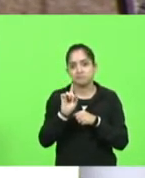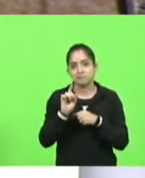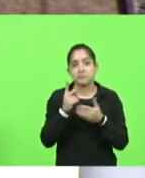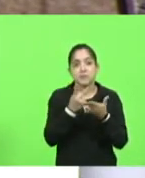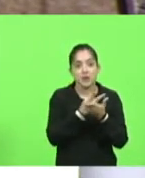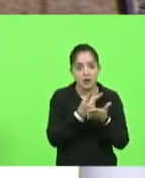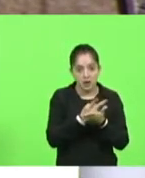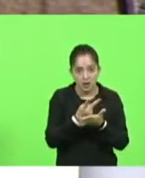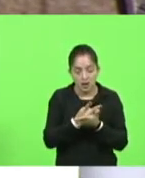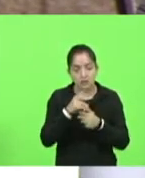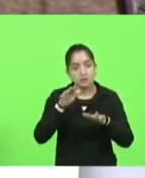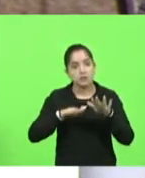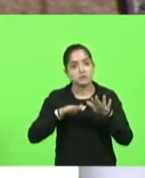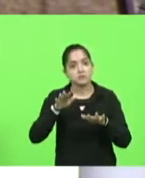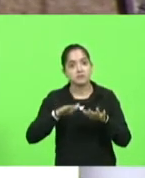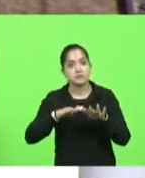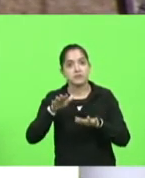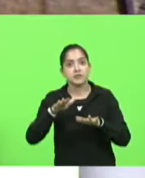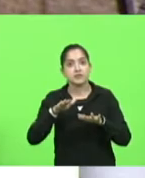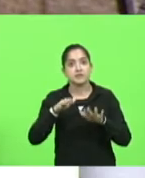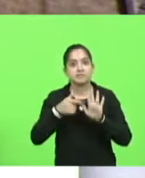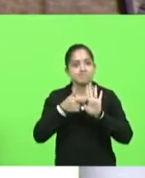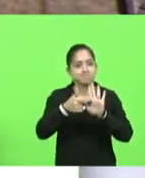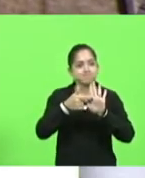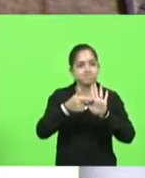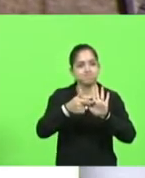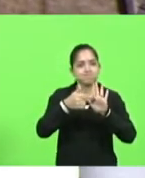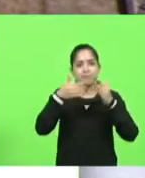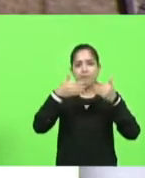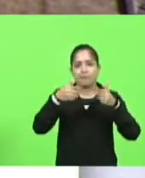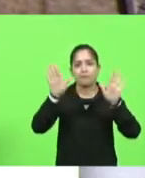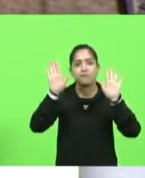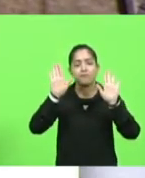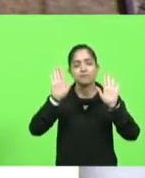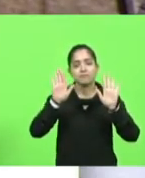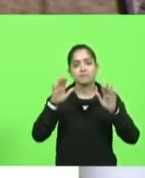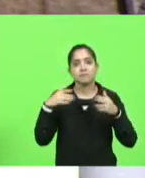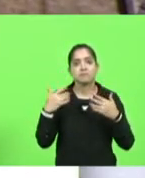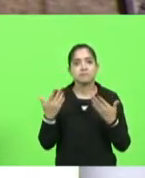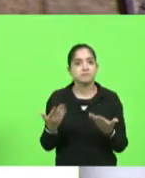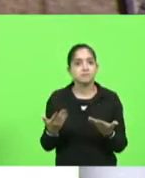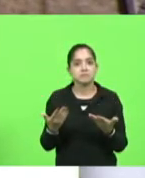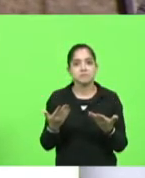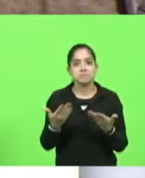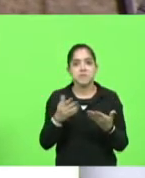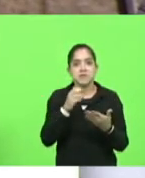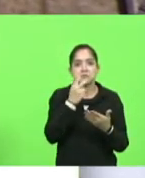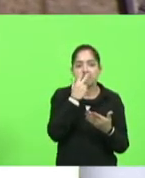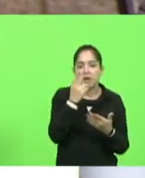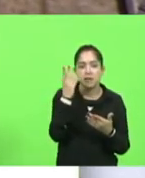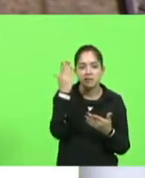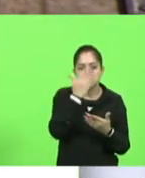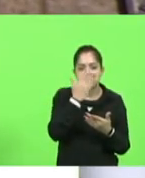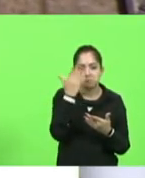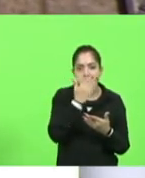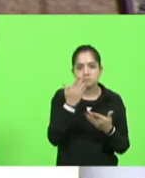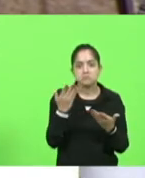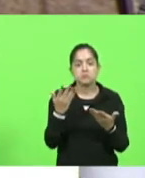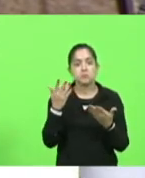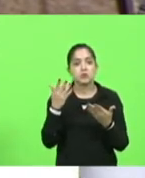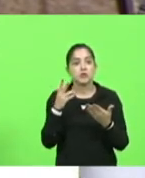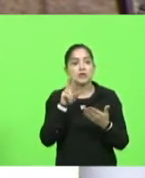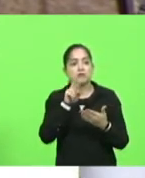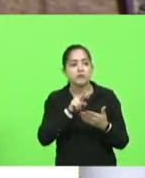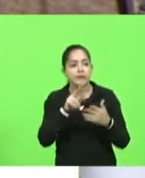erradas às vezes elas são tão visíveis que elas se tornam invisíveis porque nós naturalizamos